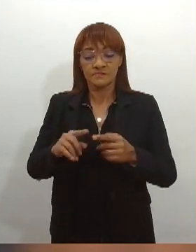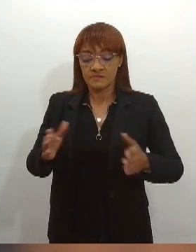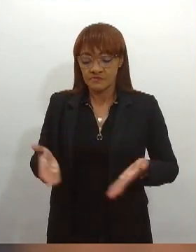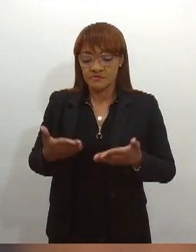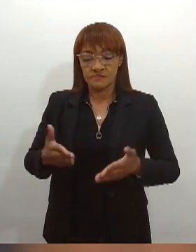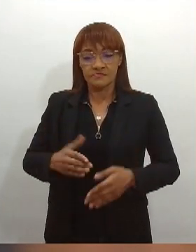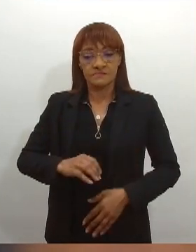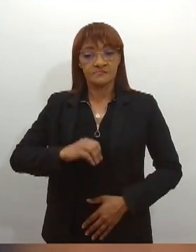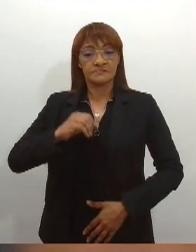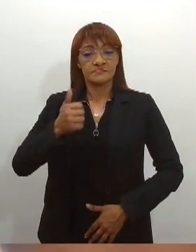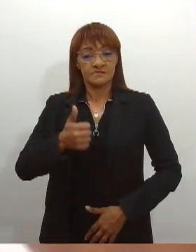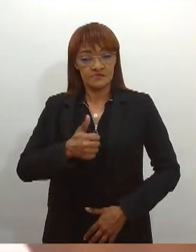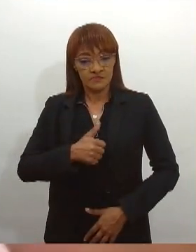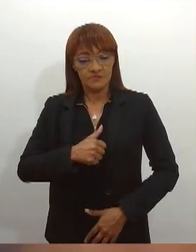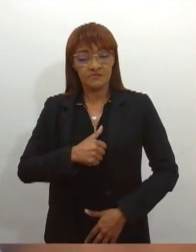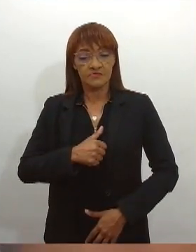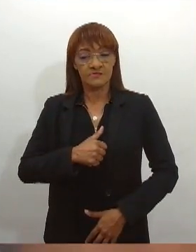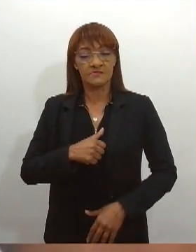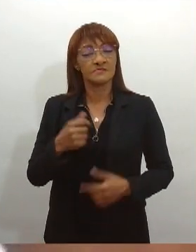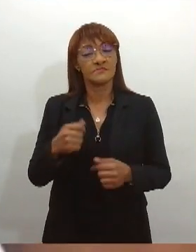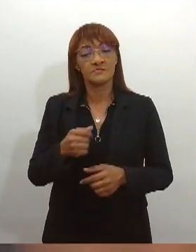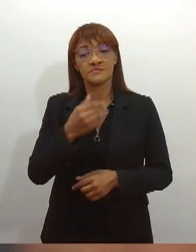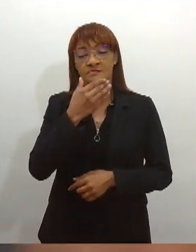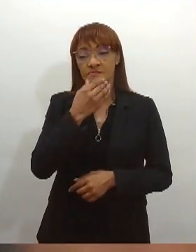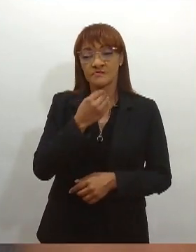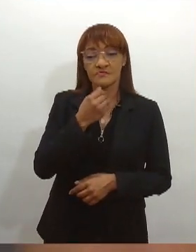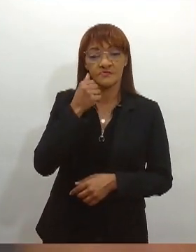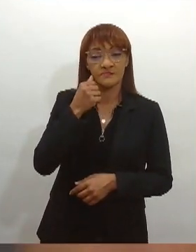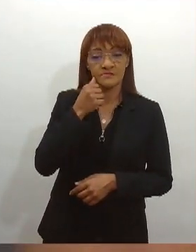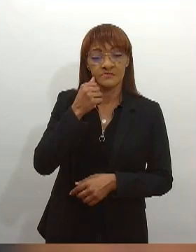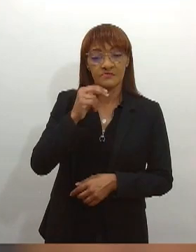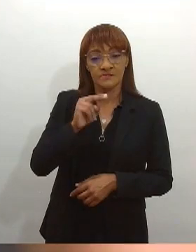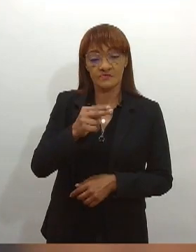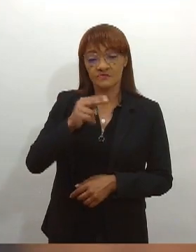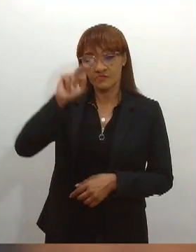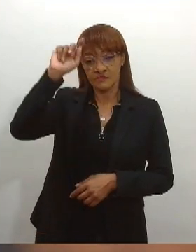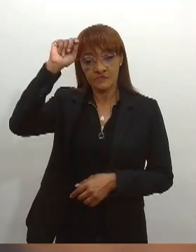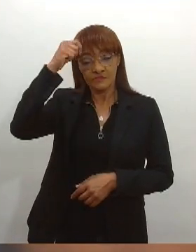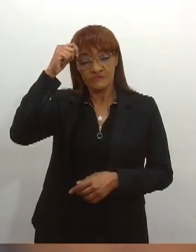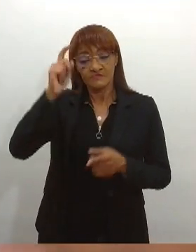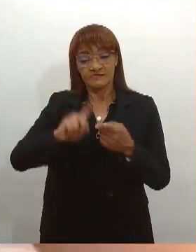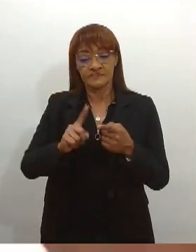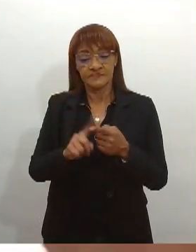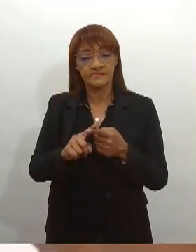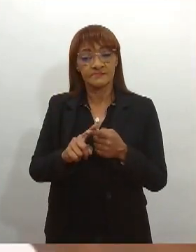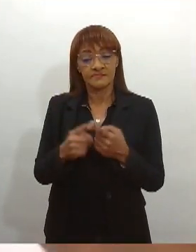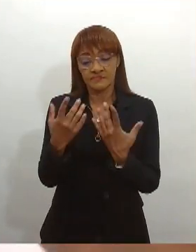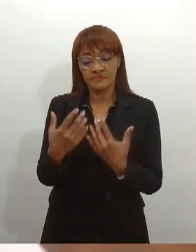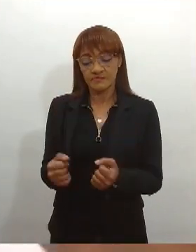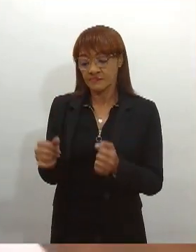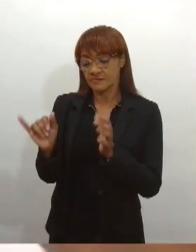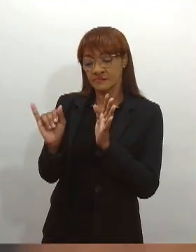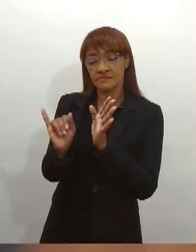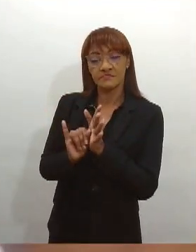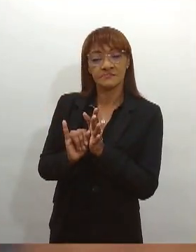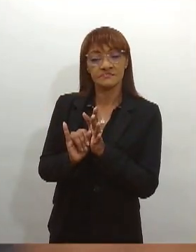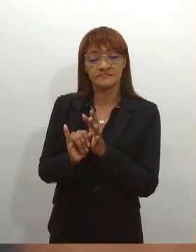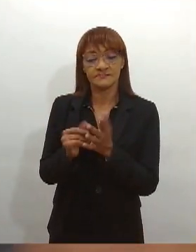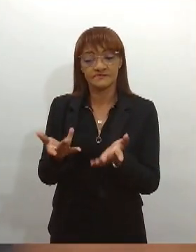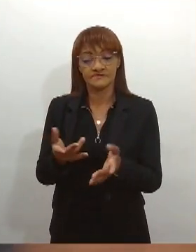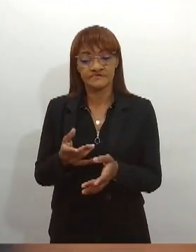negra, para que ele se veja e se reconheça como cidadão negro e que ser negro não é ser